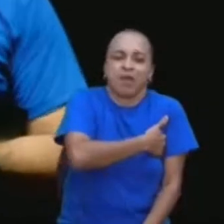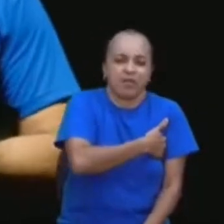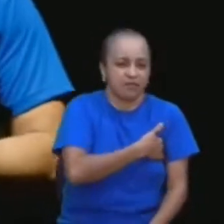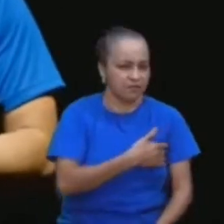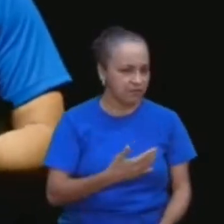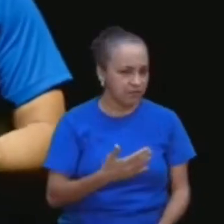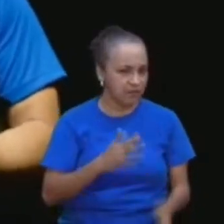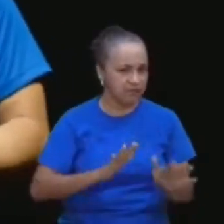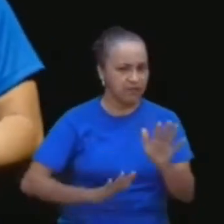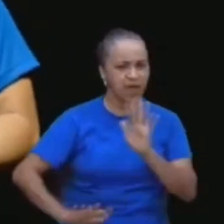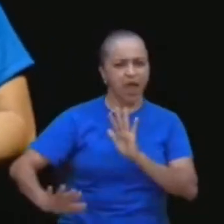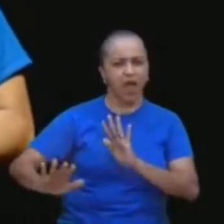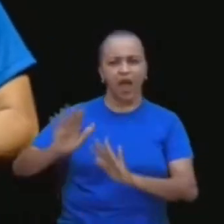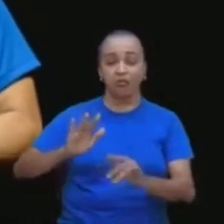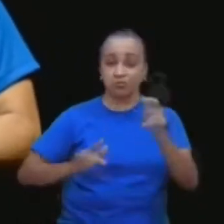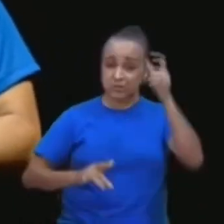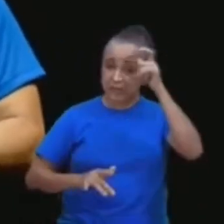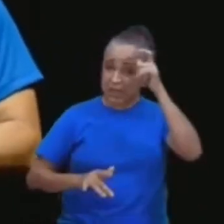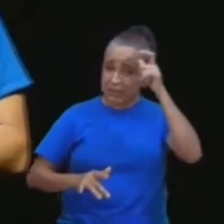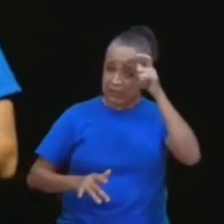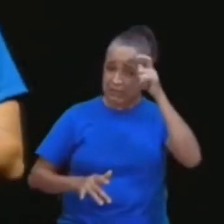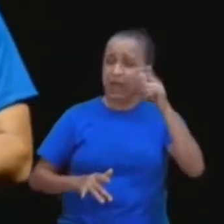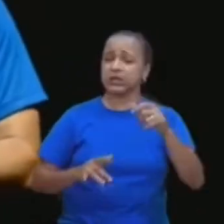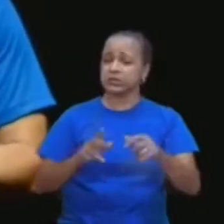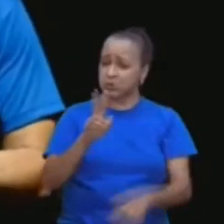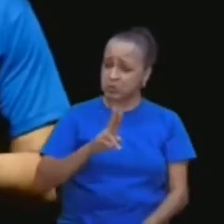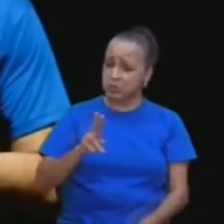tem gente que diz, Satanás tem medo da cruz,